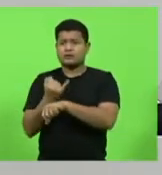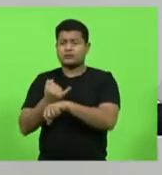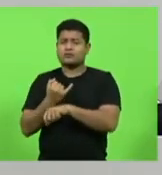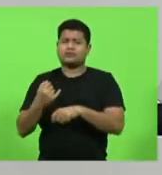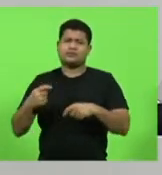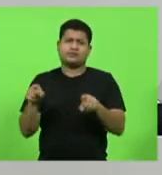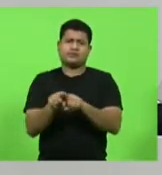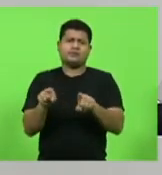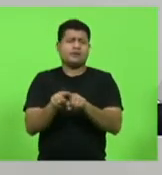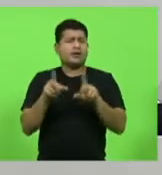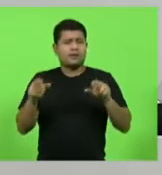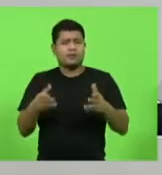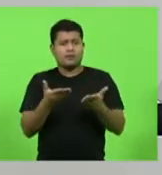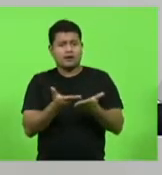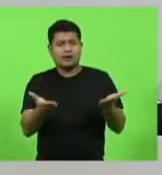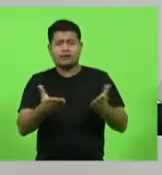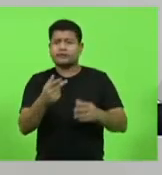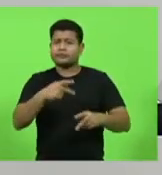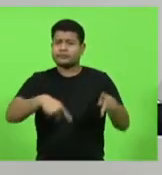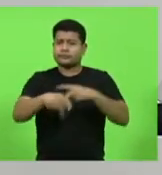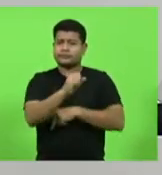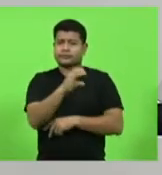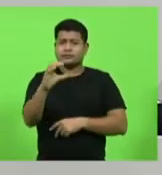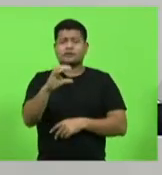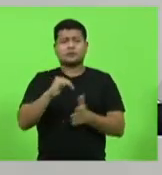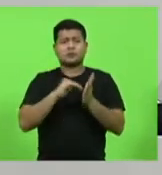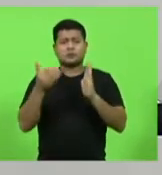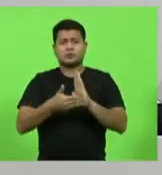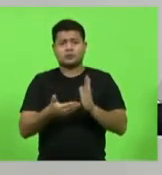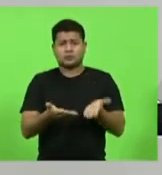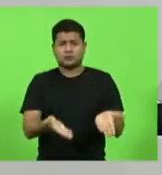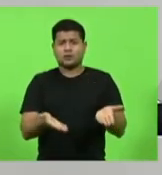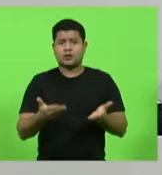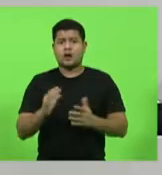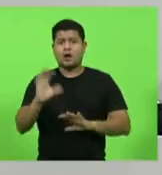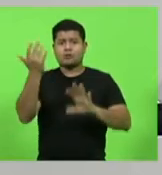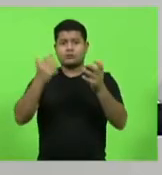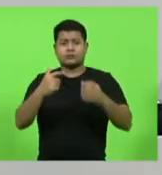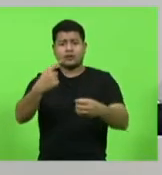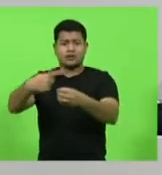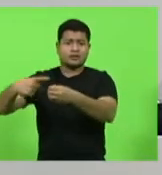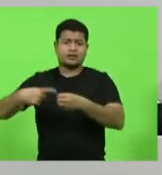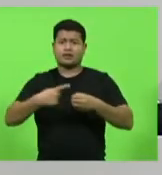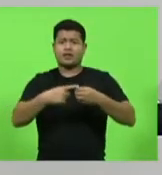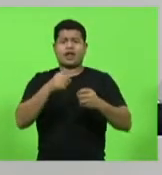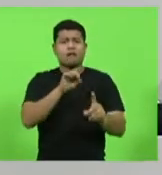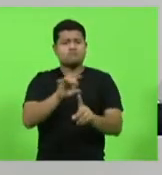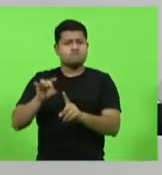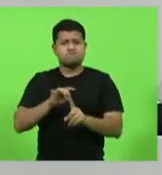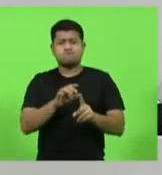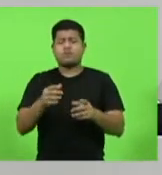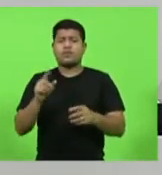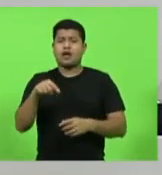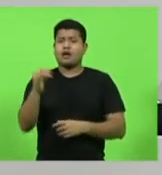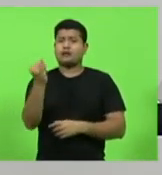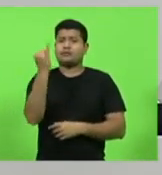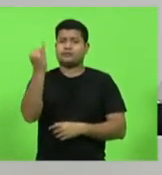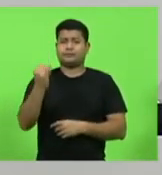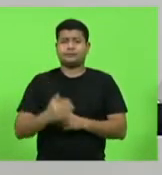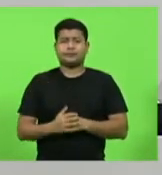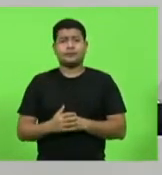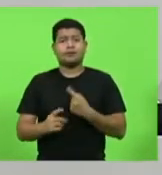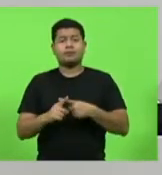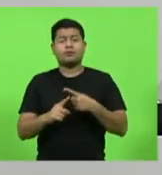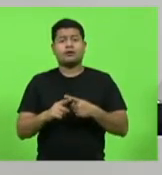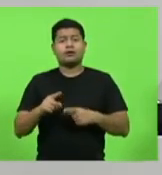de interesse de todo catarinense, daquilo que acontece nos municípios também. Isso é muito importante mesmo, porque